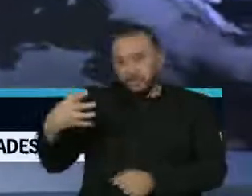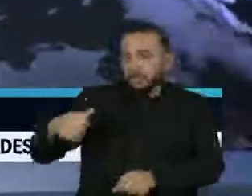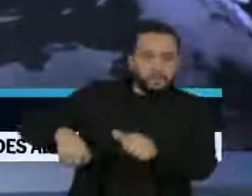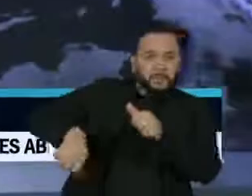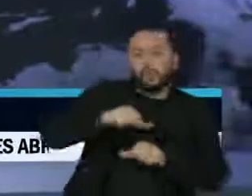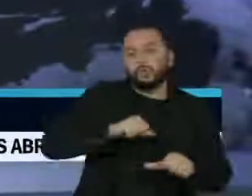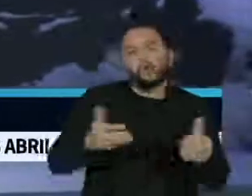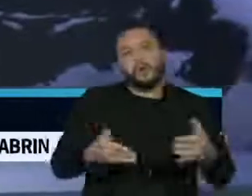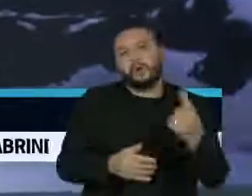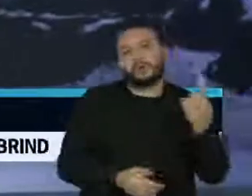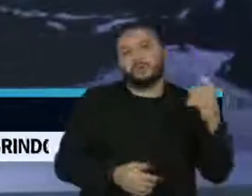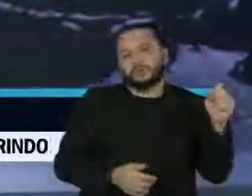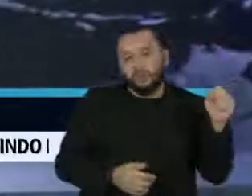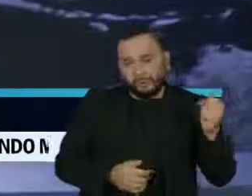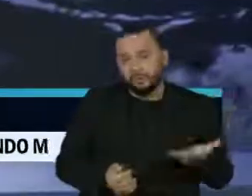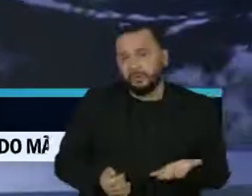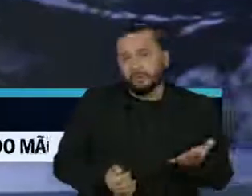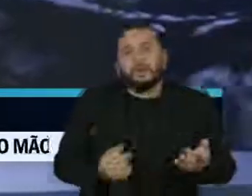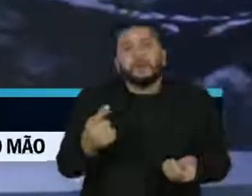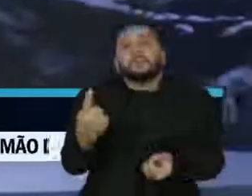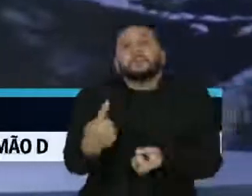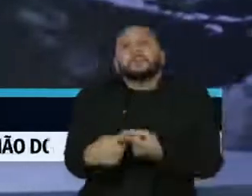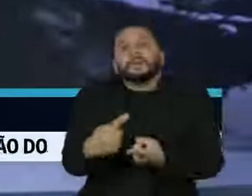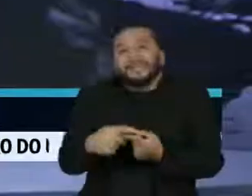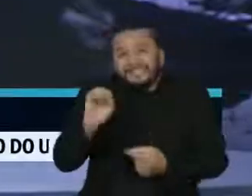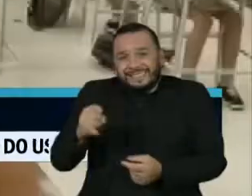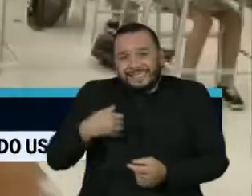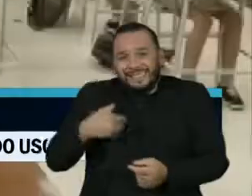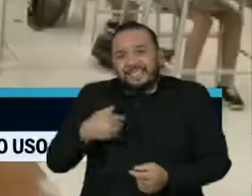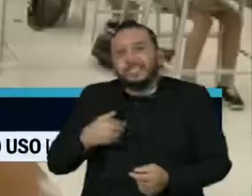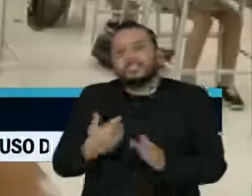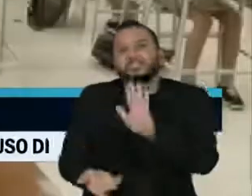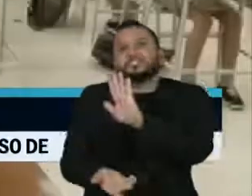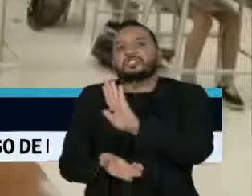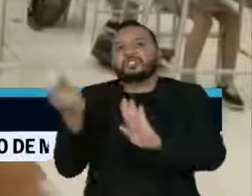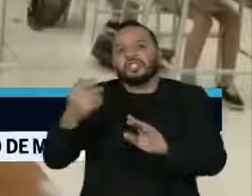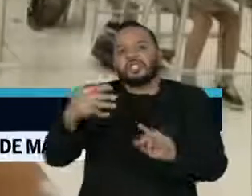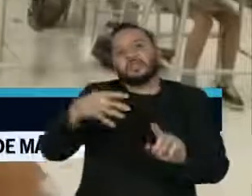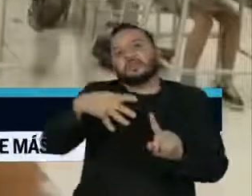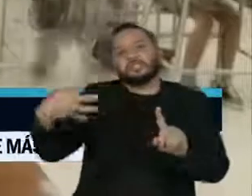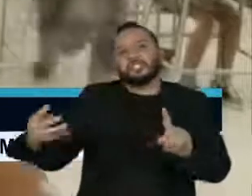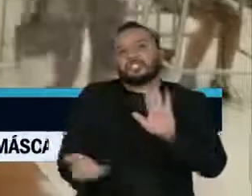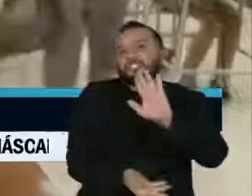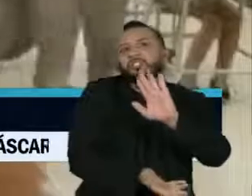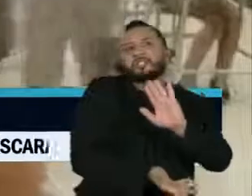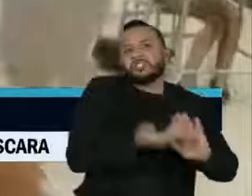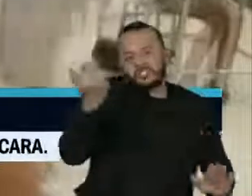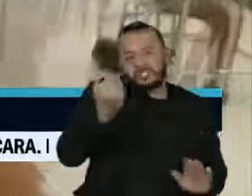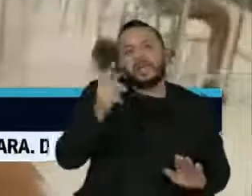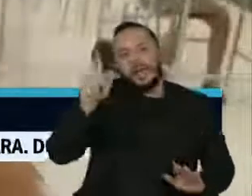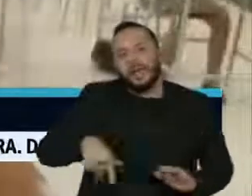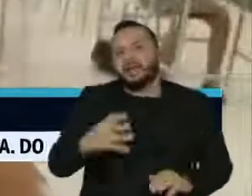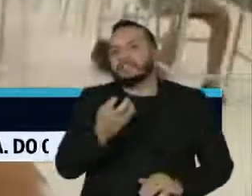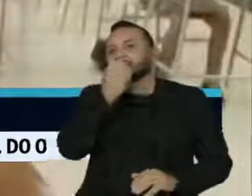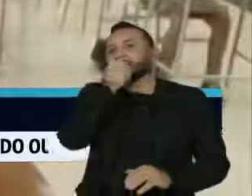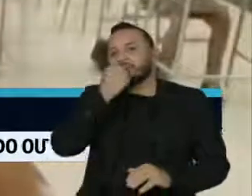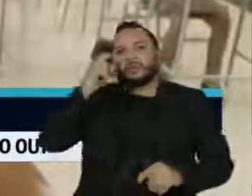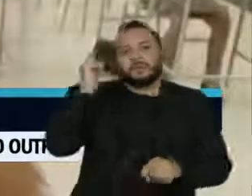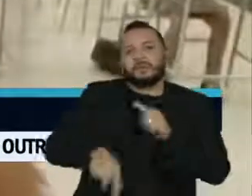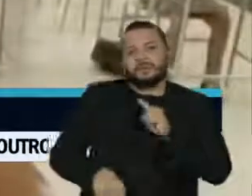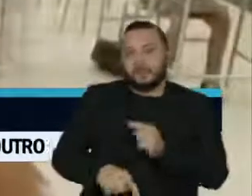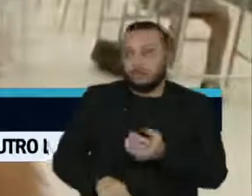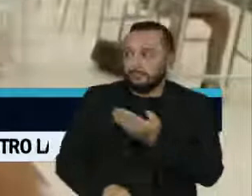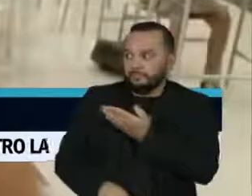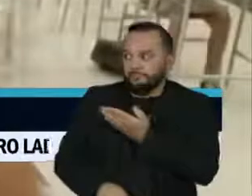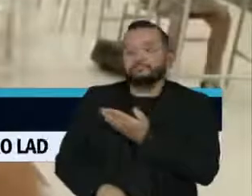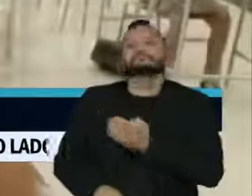comédia em canais e plataformas, uma forma de censura. A reclassificação do filme para 18 anos foi